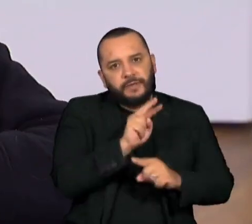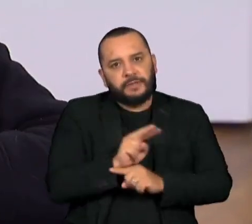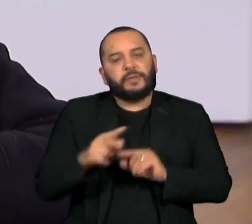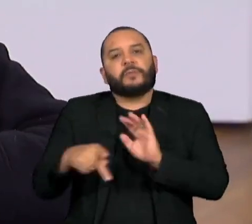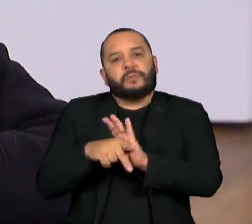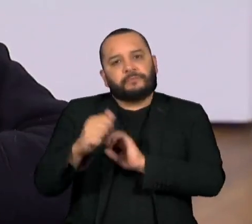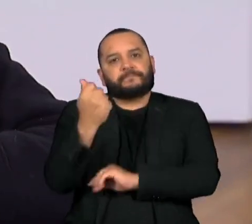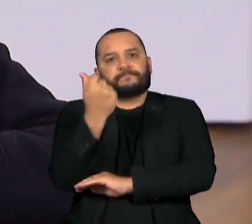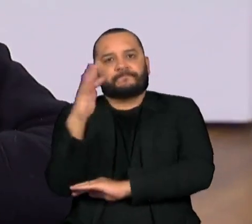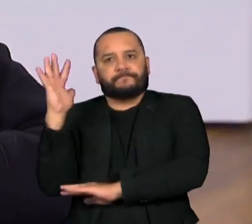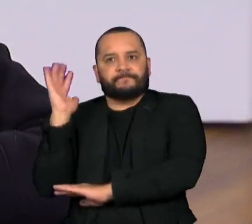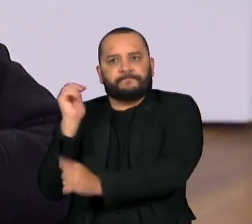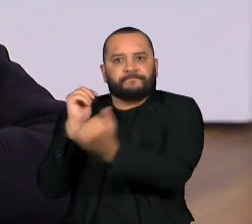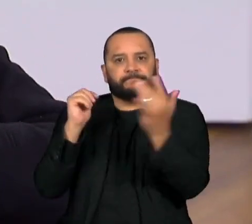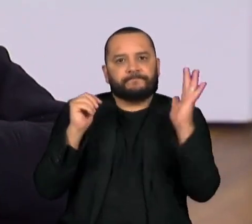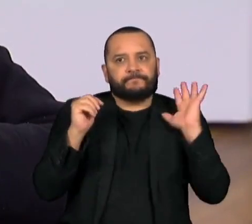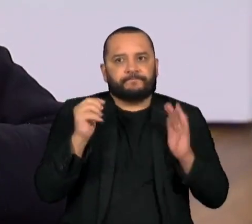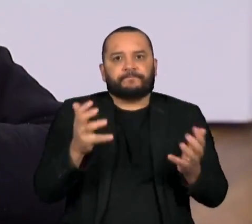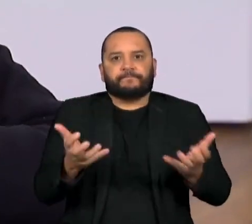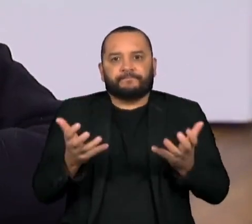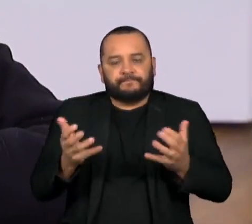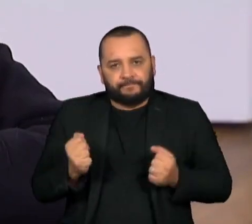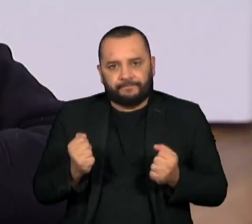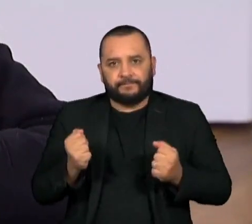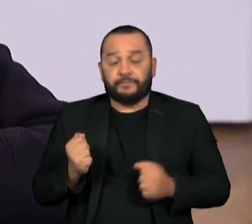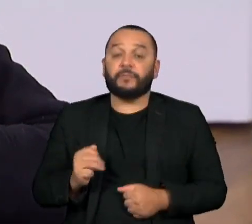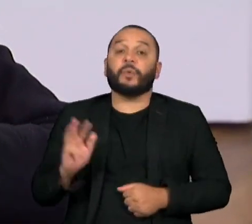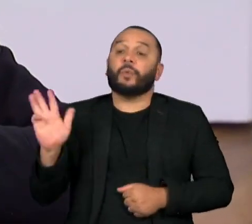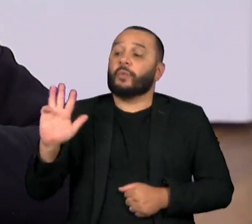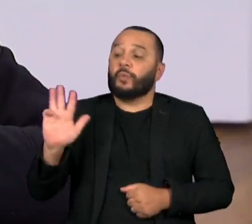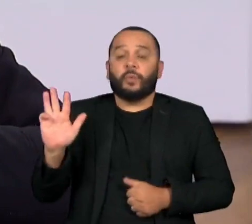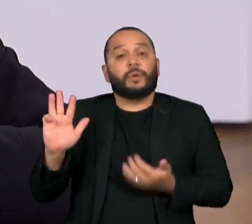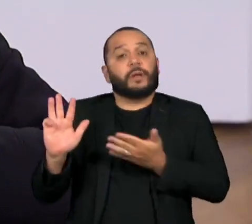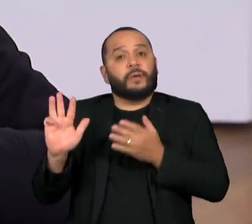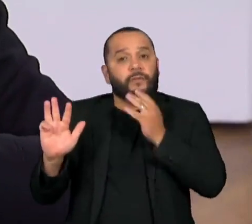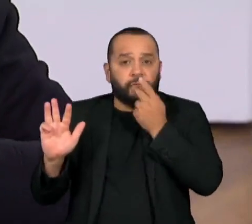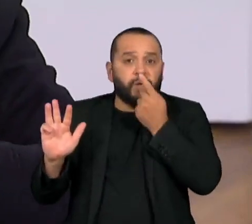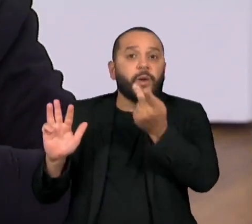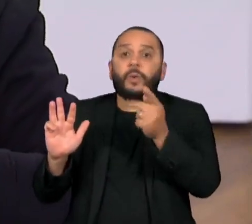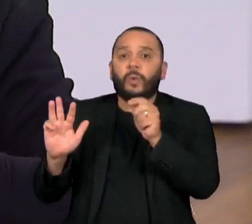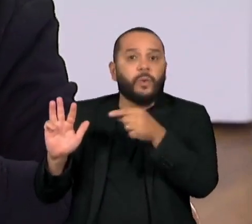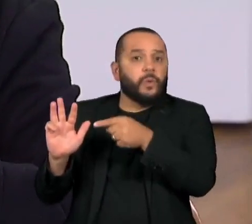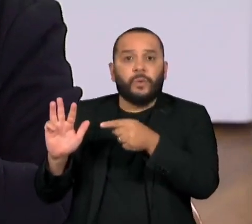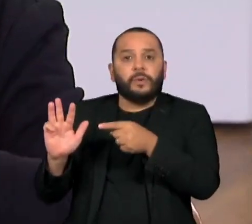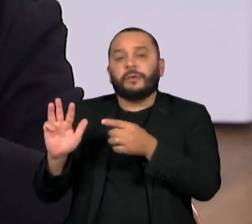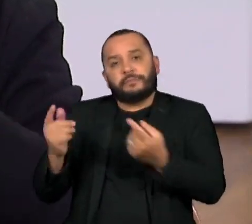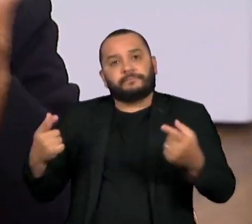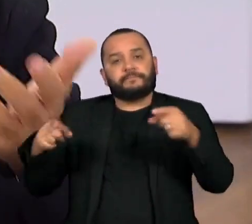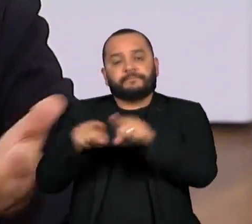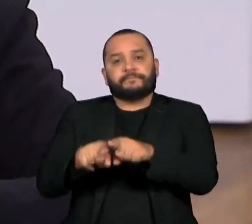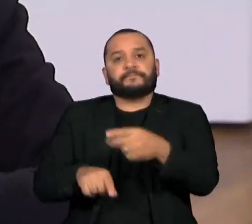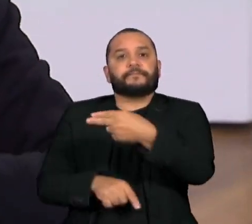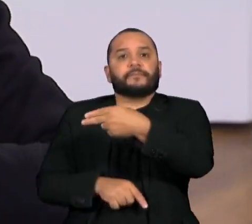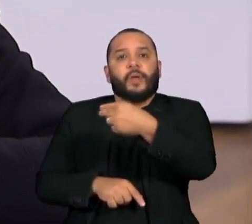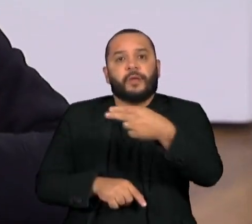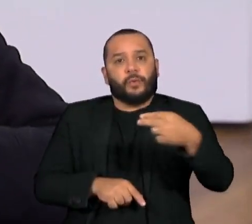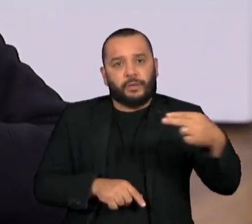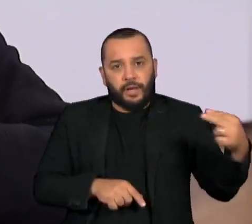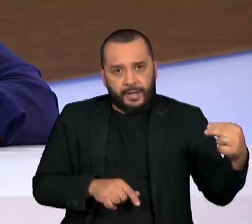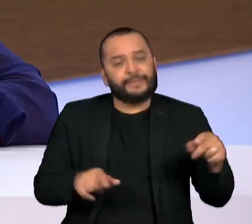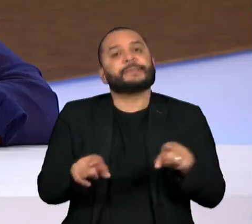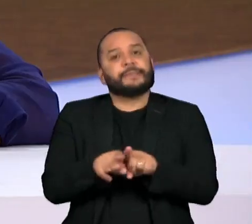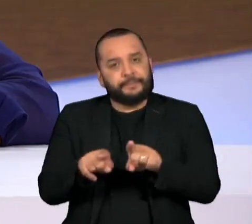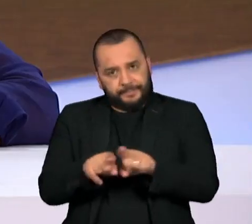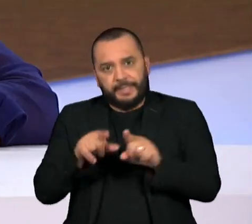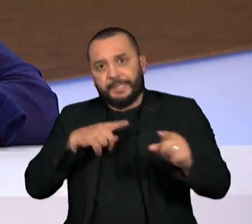Ele disse que ia se associar, tenha tudo possível, com o Congo e a Indonésia, que são outros detentores